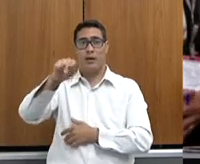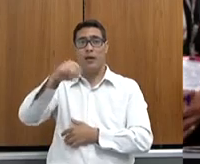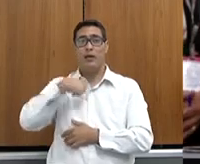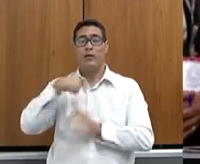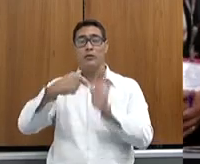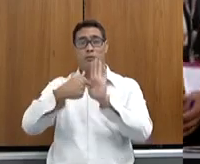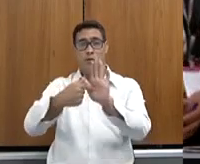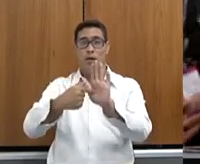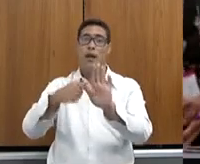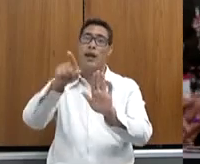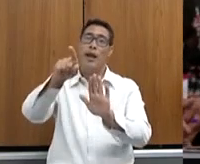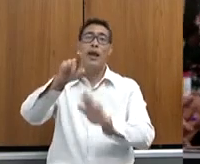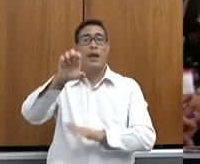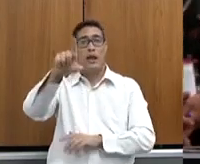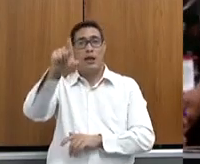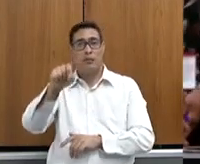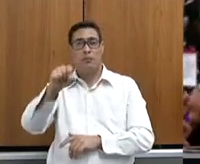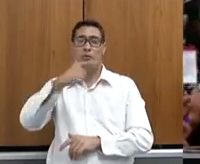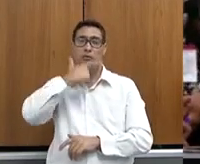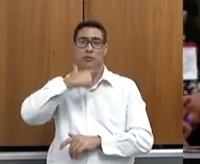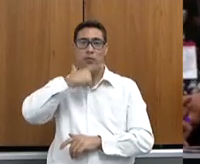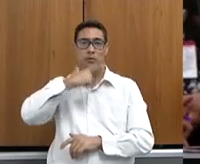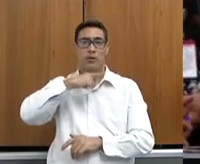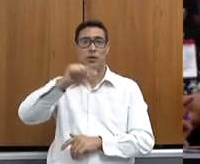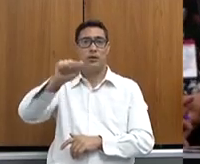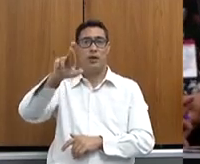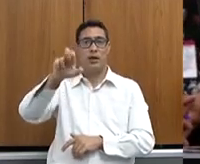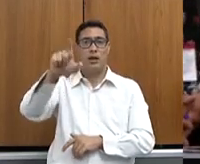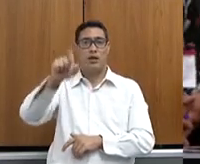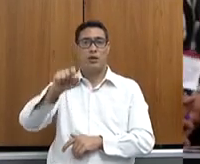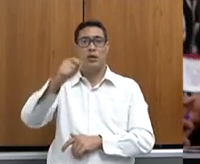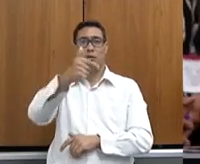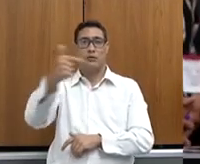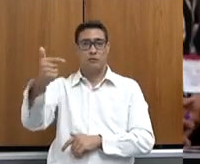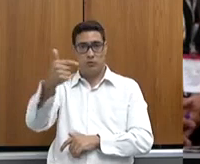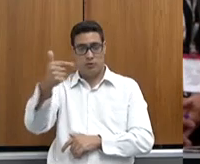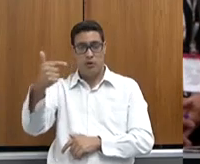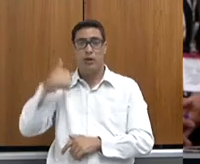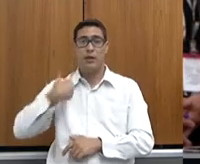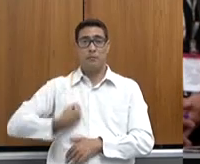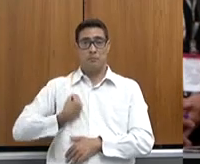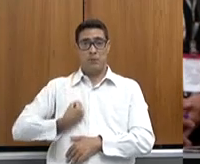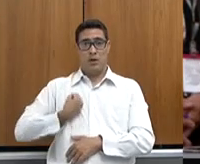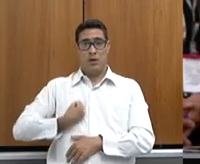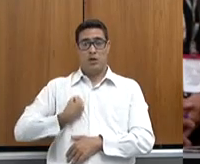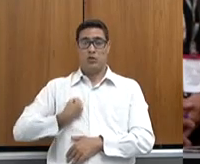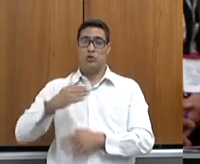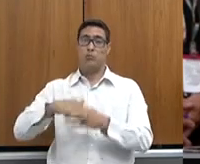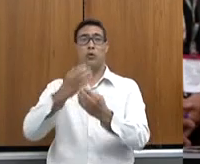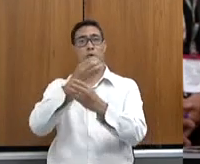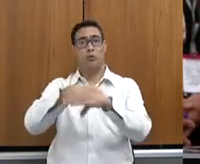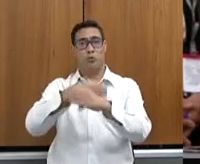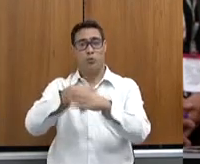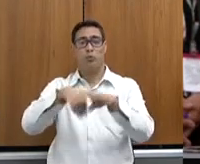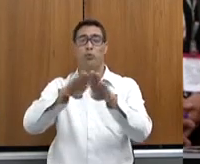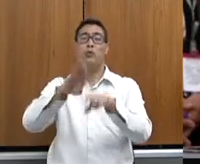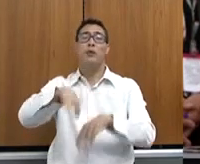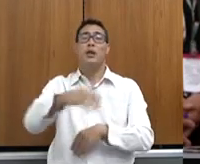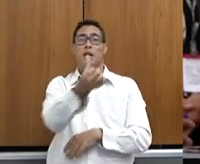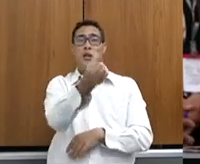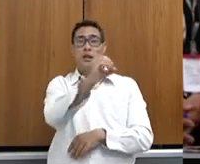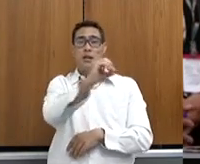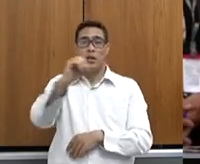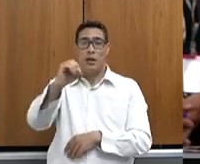da Expo Queijo Brasil Araxá 2022, que participaram do concurso internacional do queijo artesanal, mais de 600